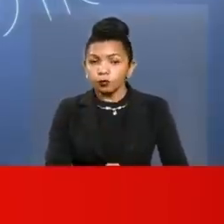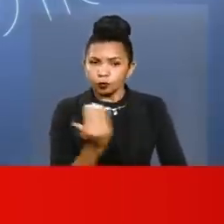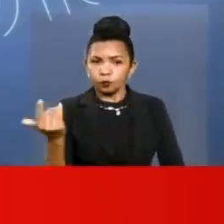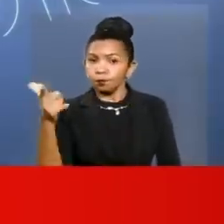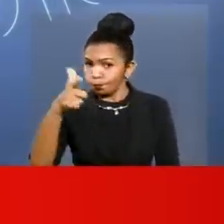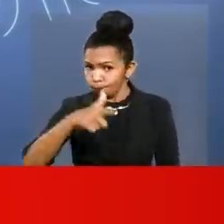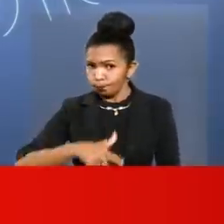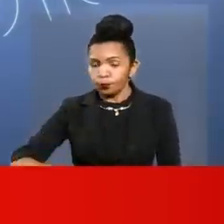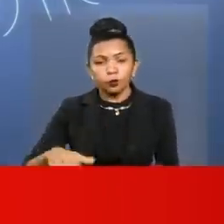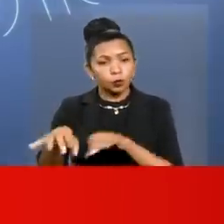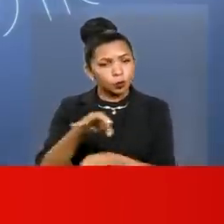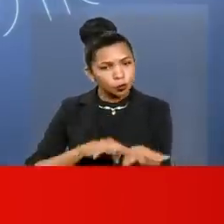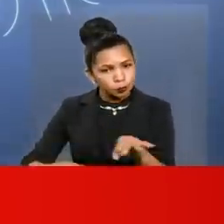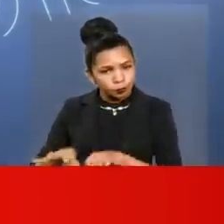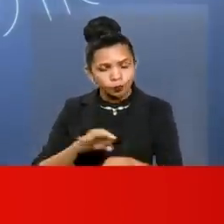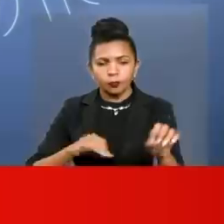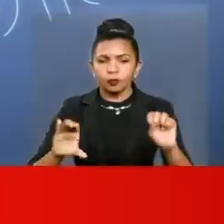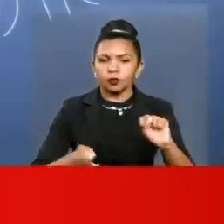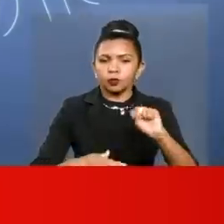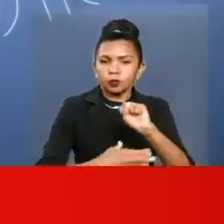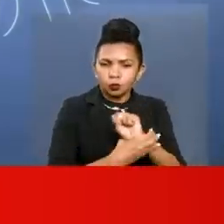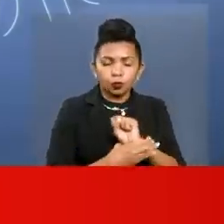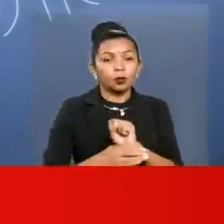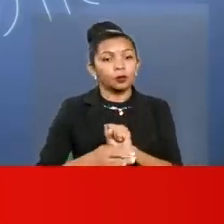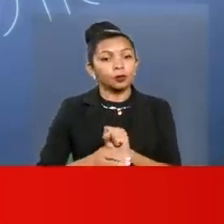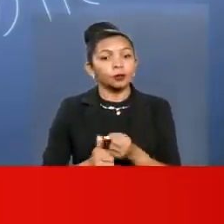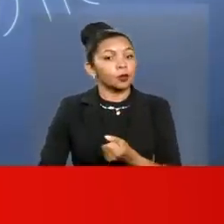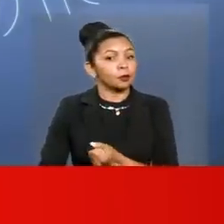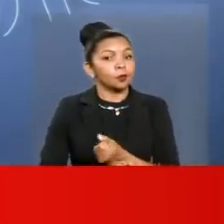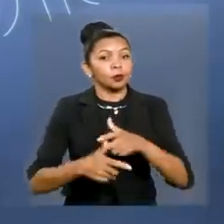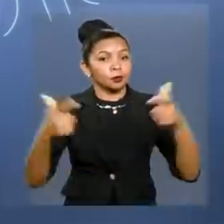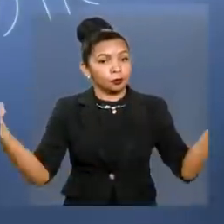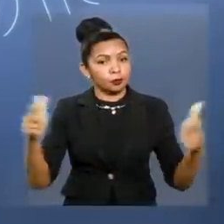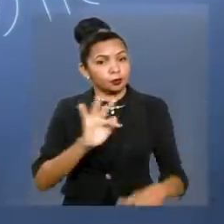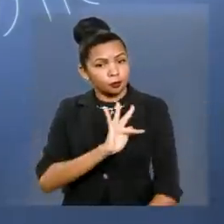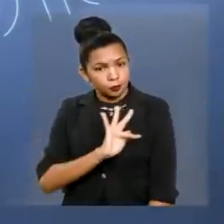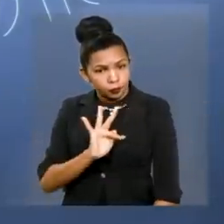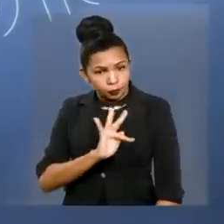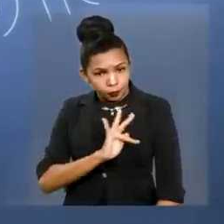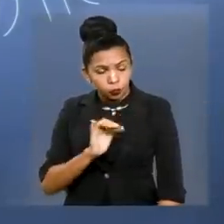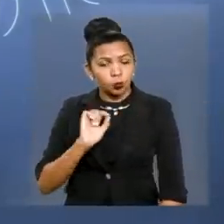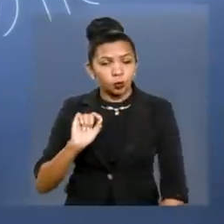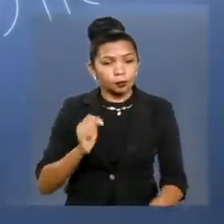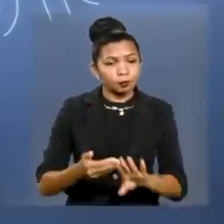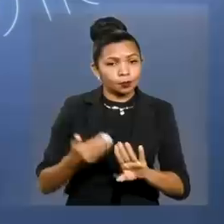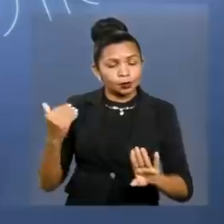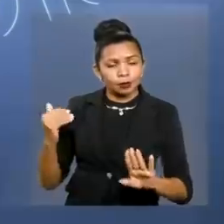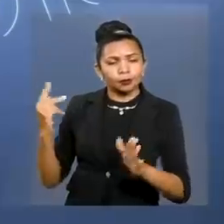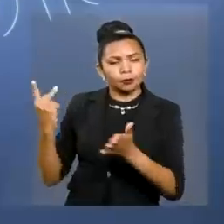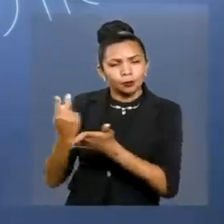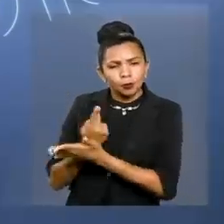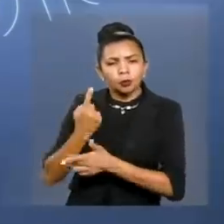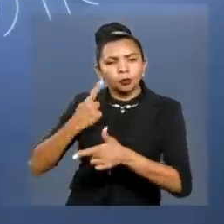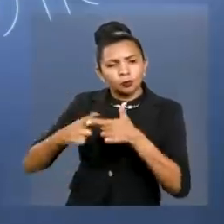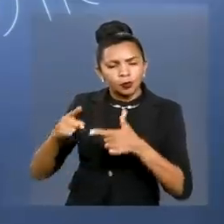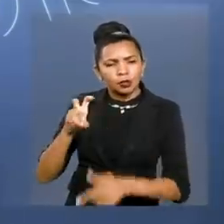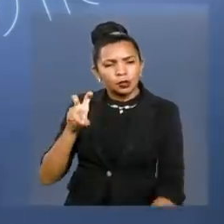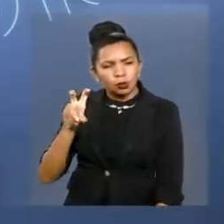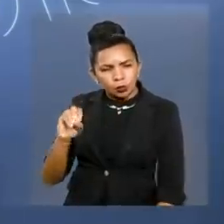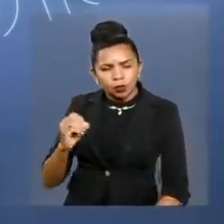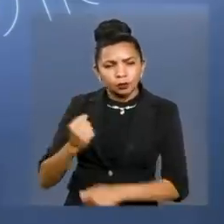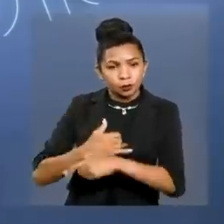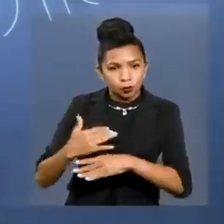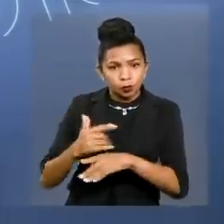continuar, ampliar a segurança. Mais policiais. Tiramos São Luís da vexatória, lifta das 50 cidades